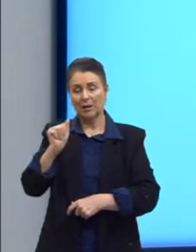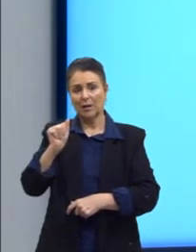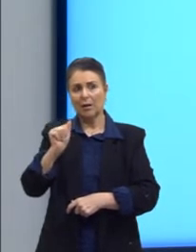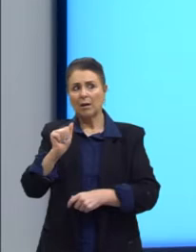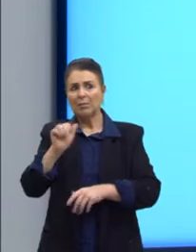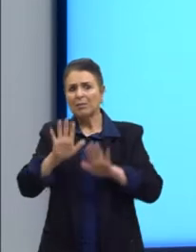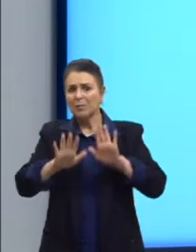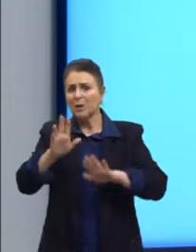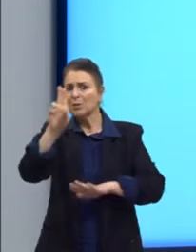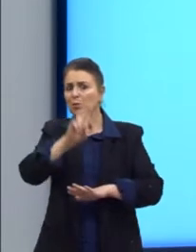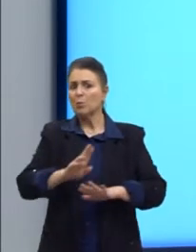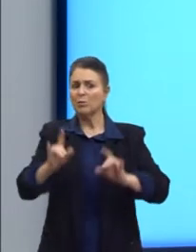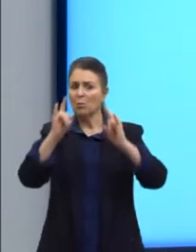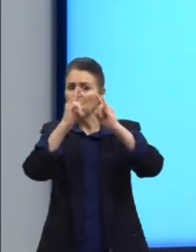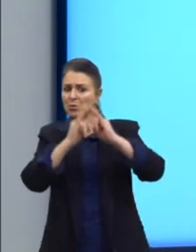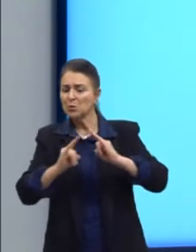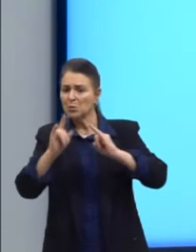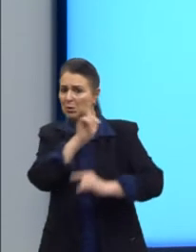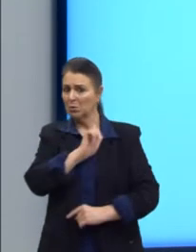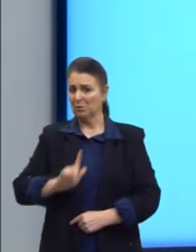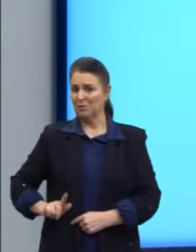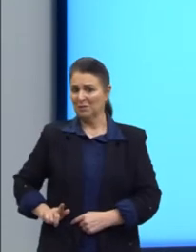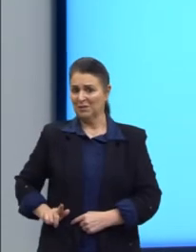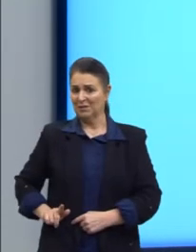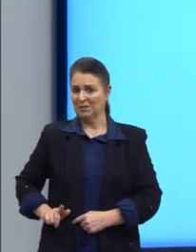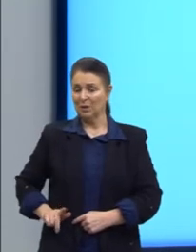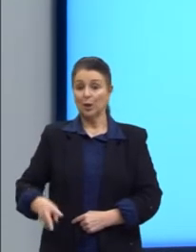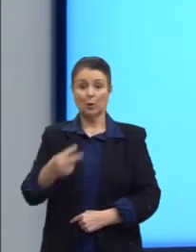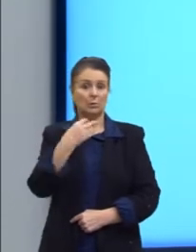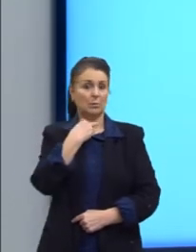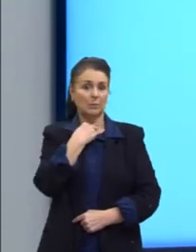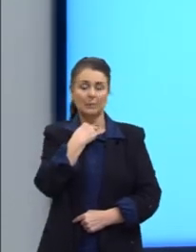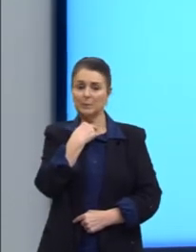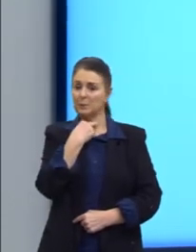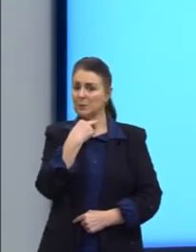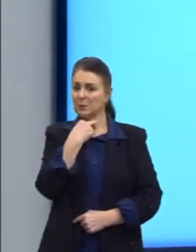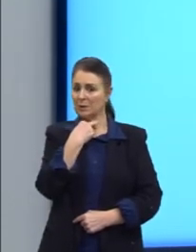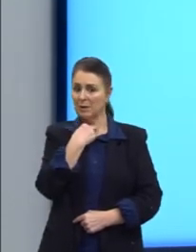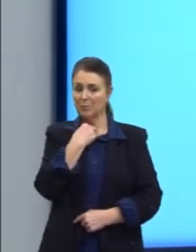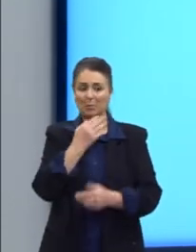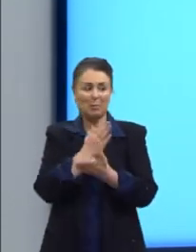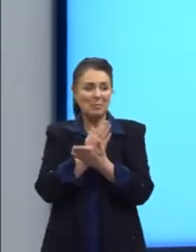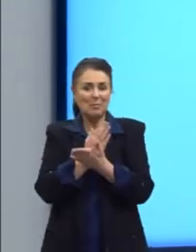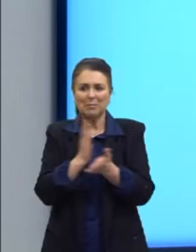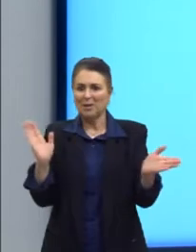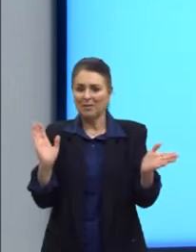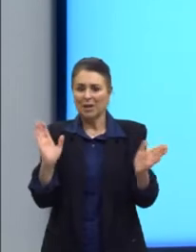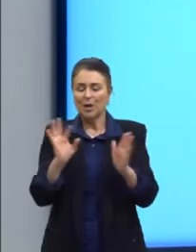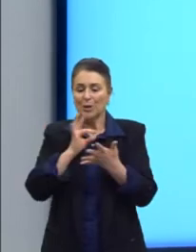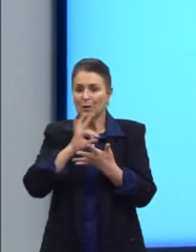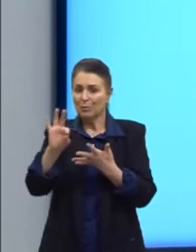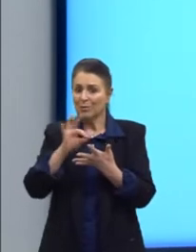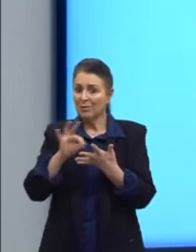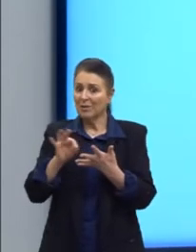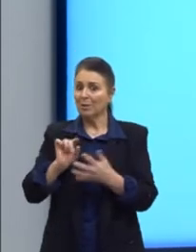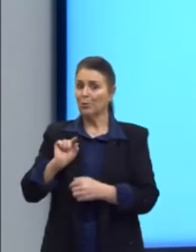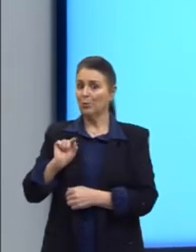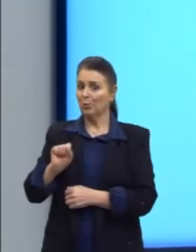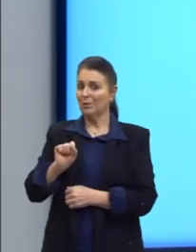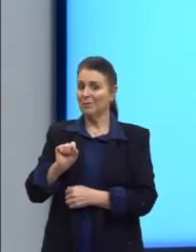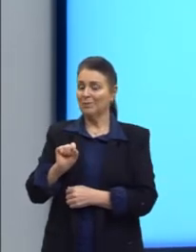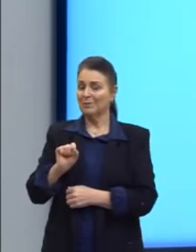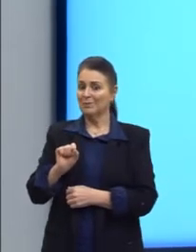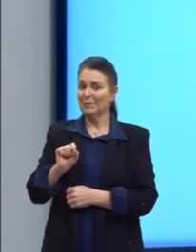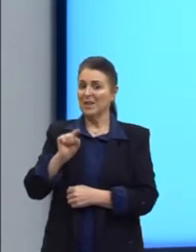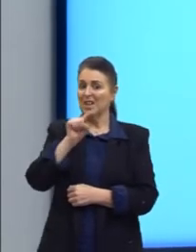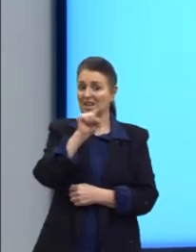conclusão. E aí, nós não podemos nos perder no detalhe de que este aqui